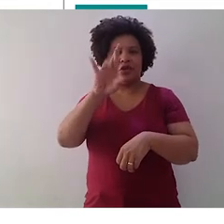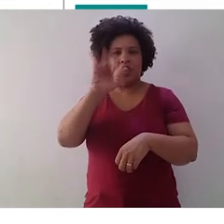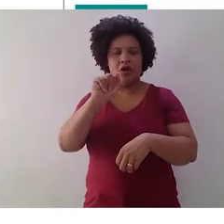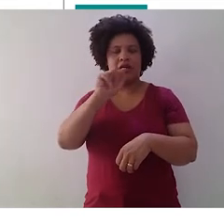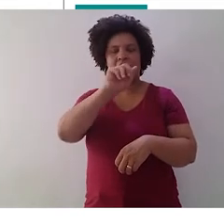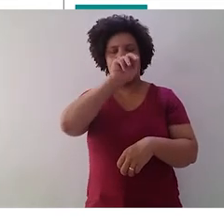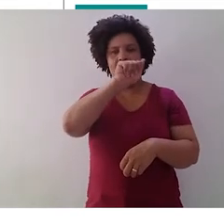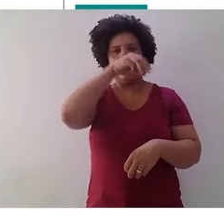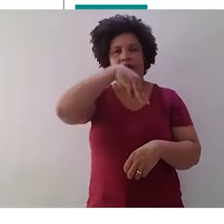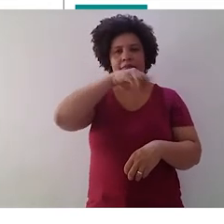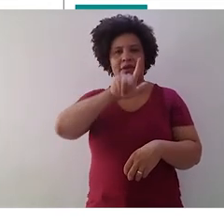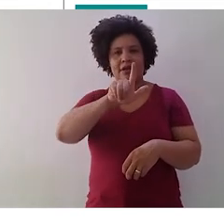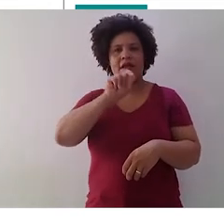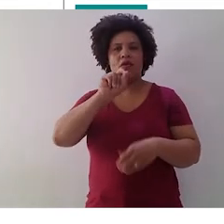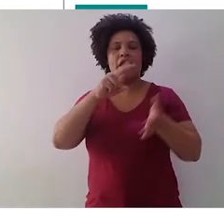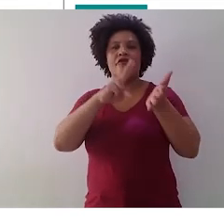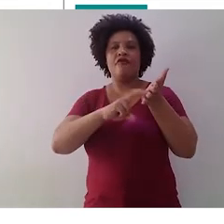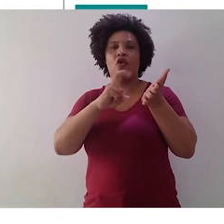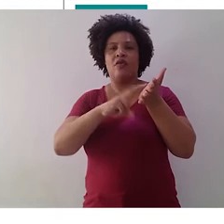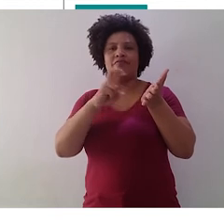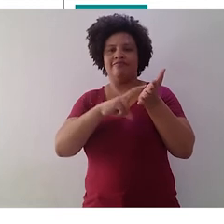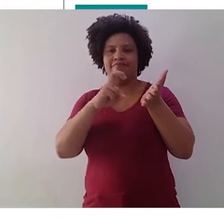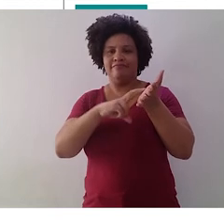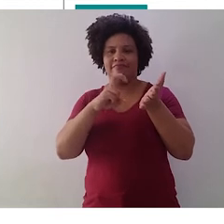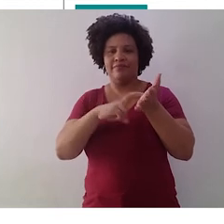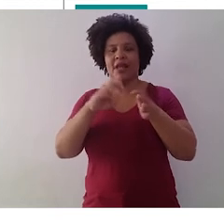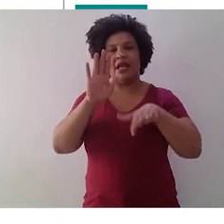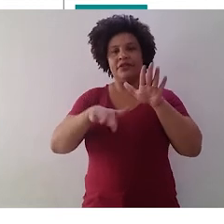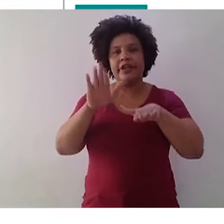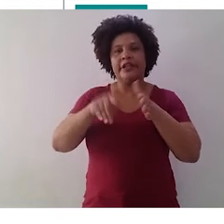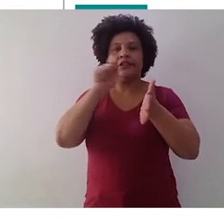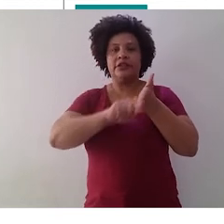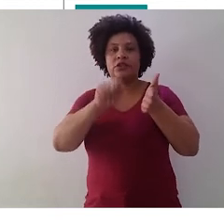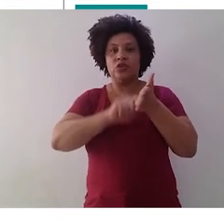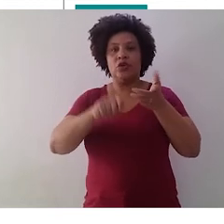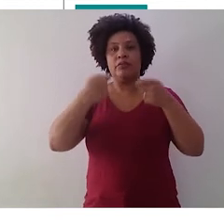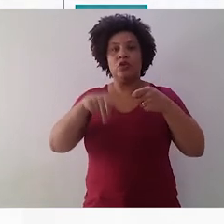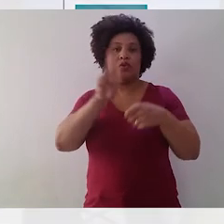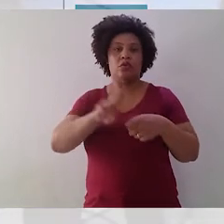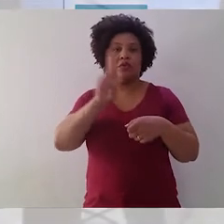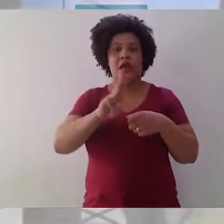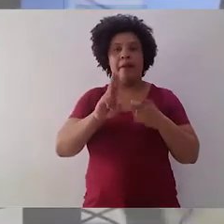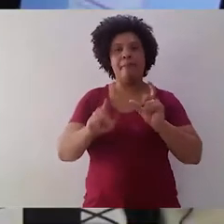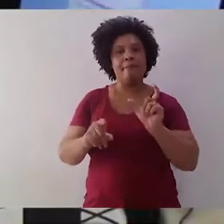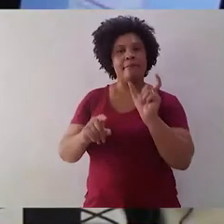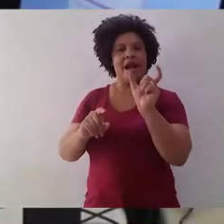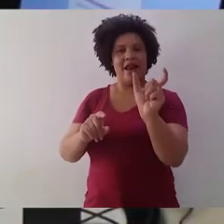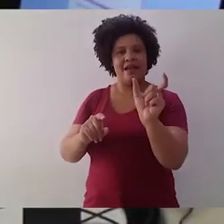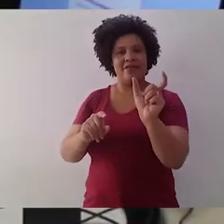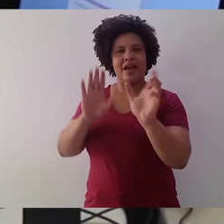propriedade vocabular. Muitas vezes o escritor precisa de usar uma determinada palavra e aquela palavra pelo